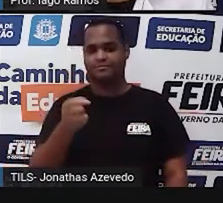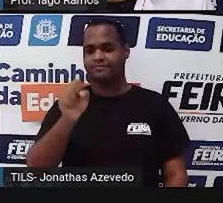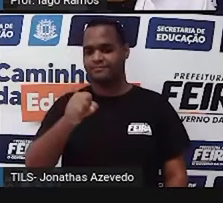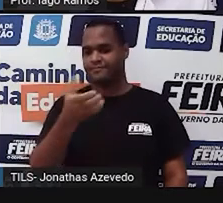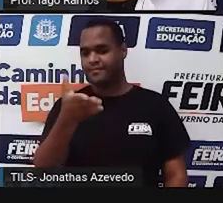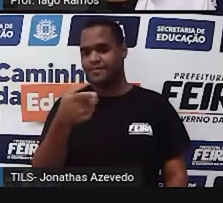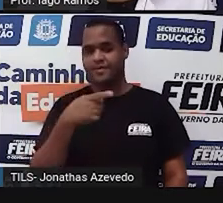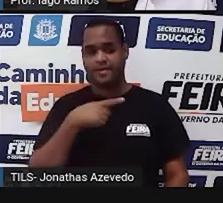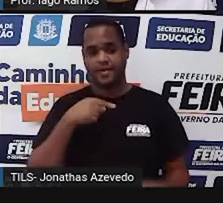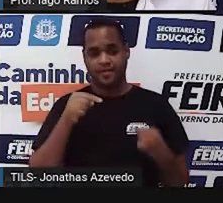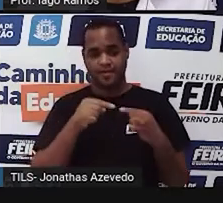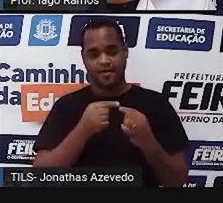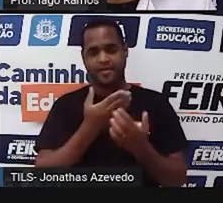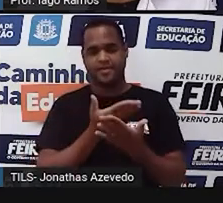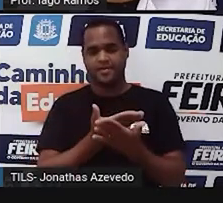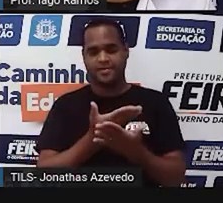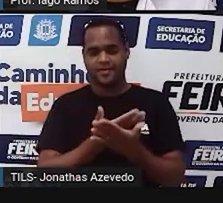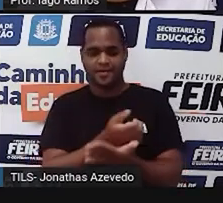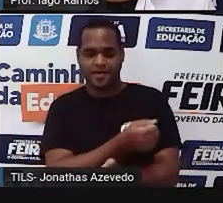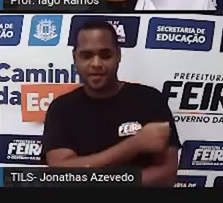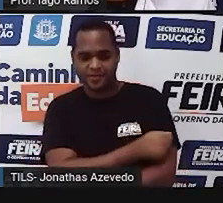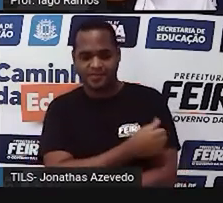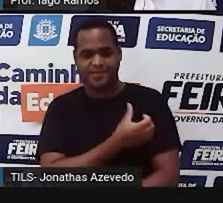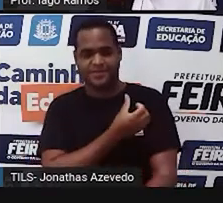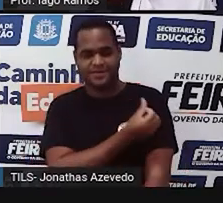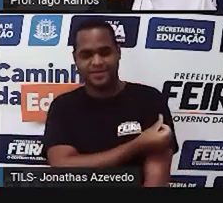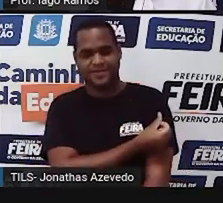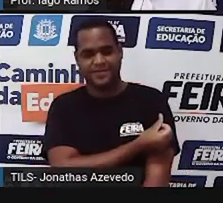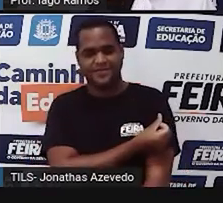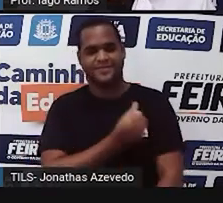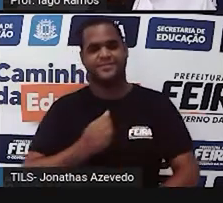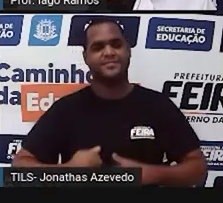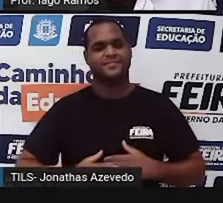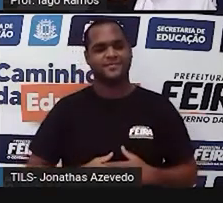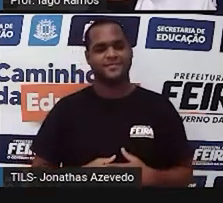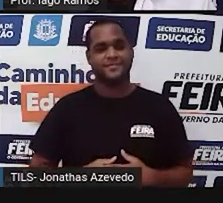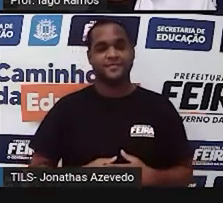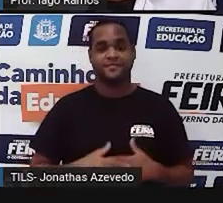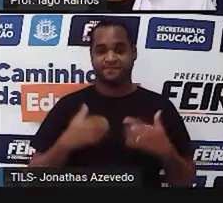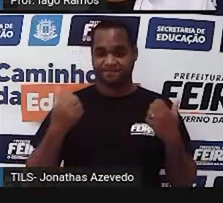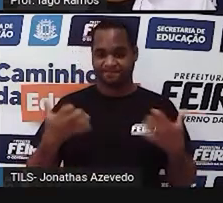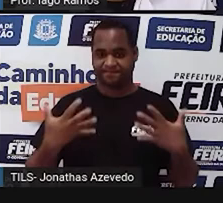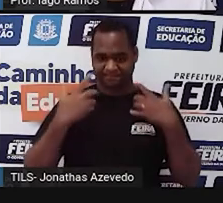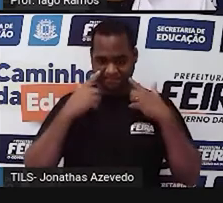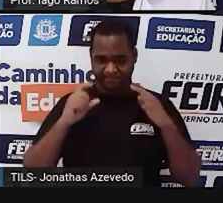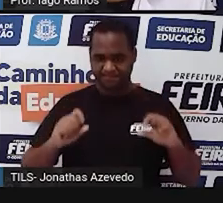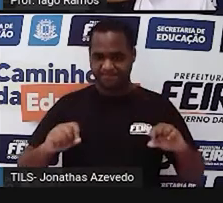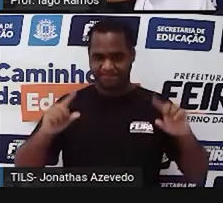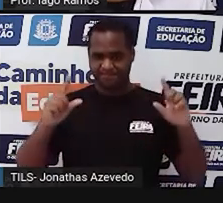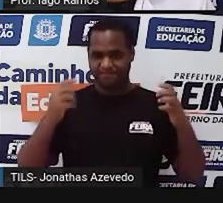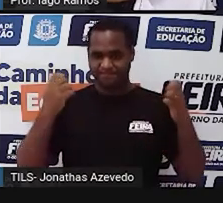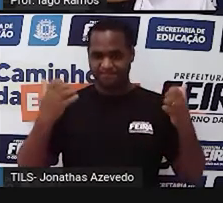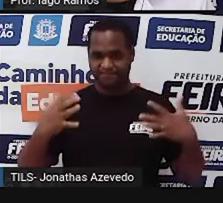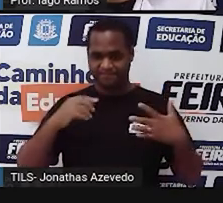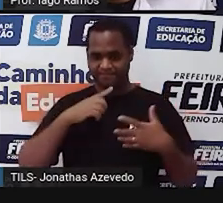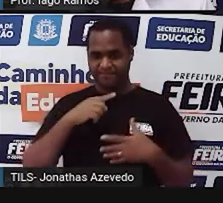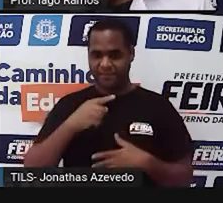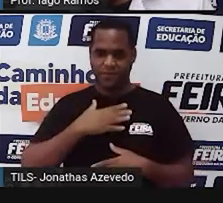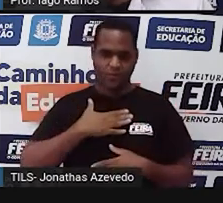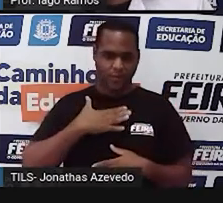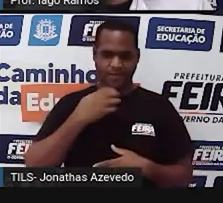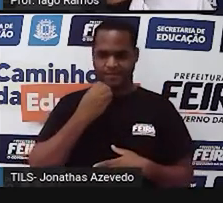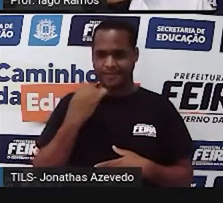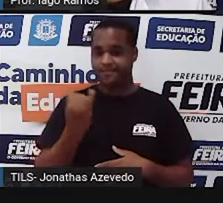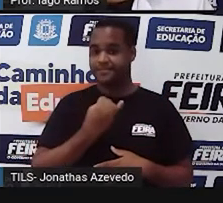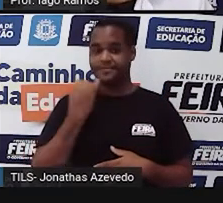você estudante do sexto ano, tá bom? Então vamos lá, vamos fazer essa aula acontecer. Espero que você goste, vai ser